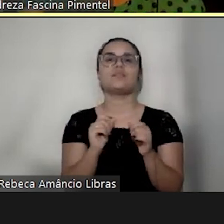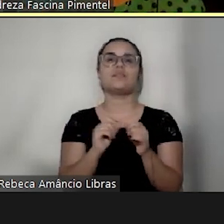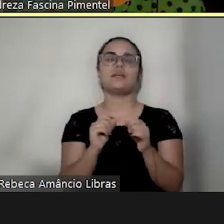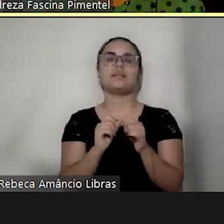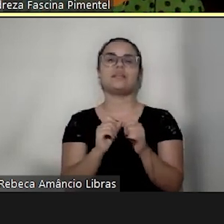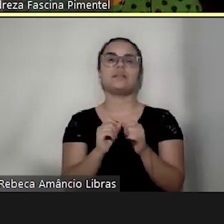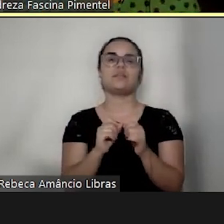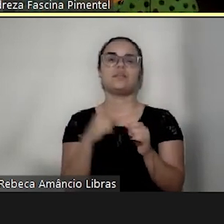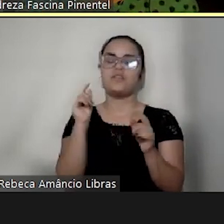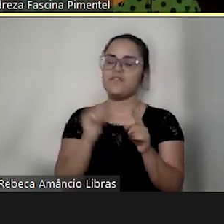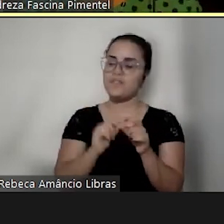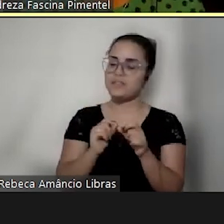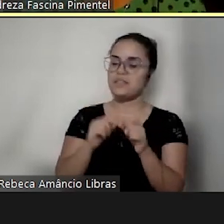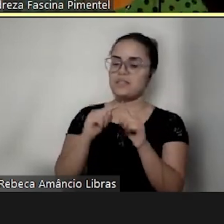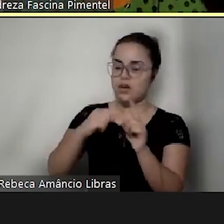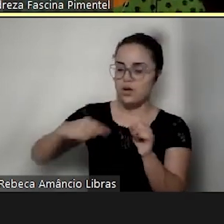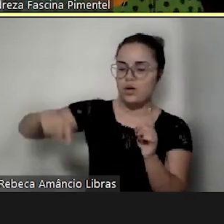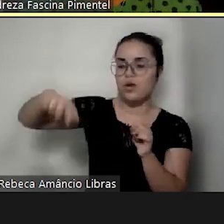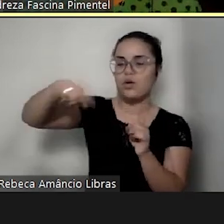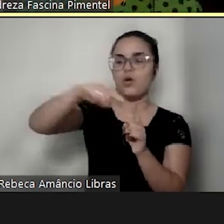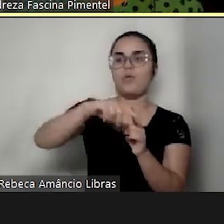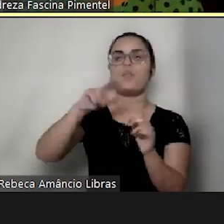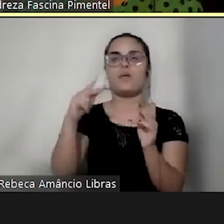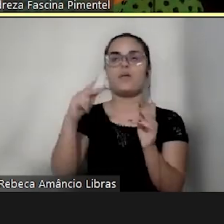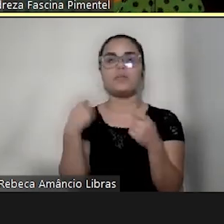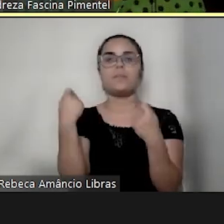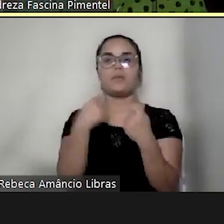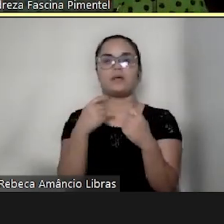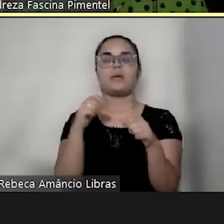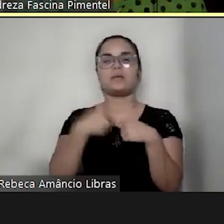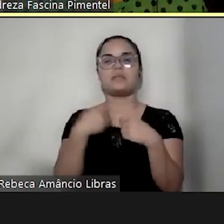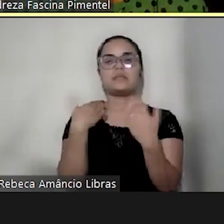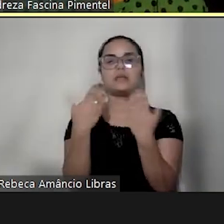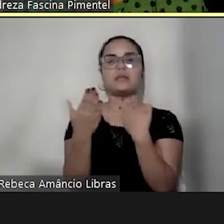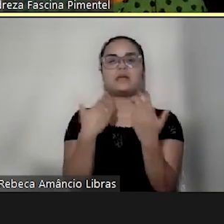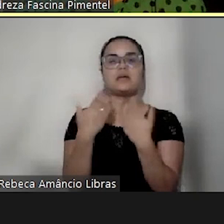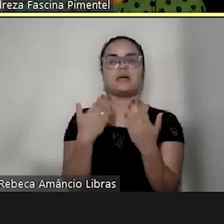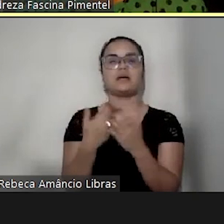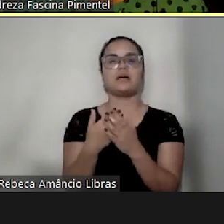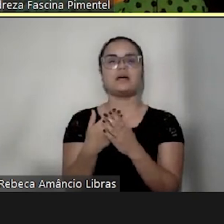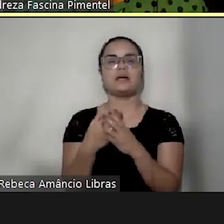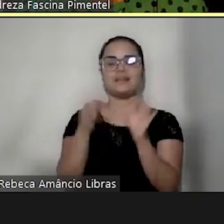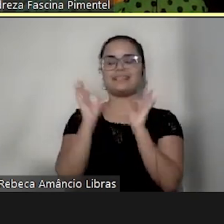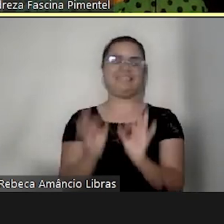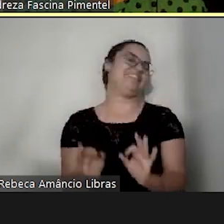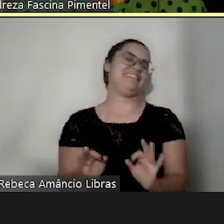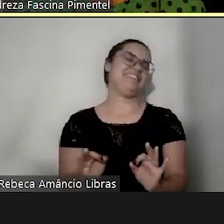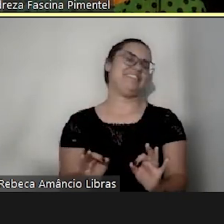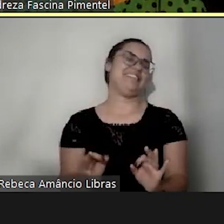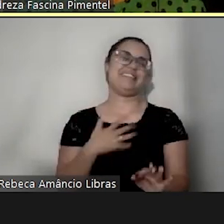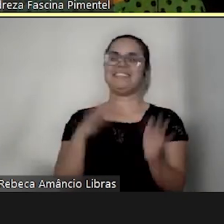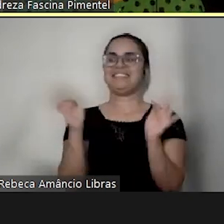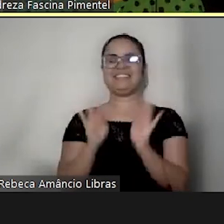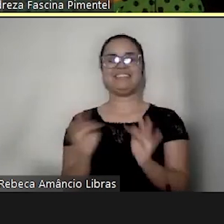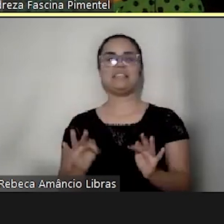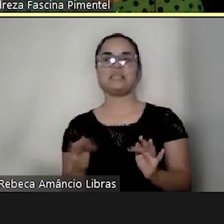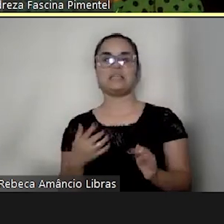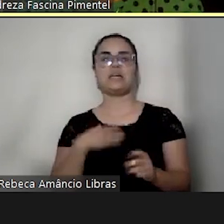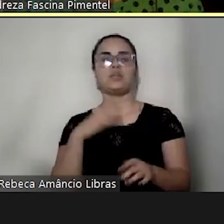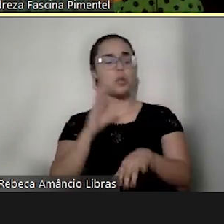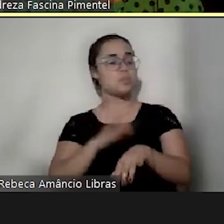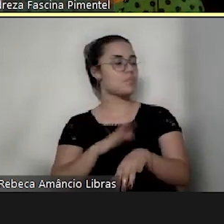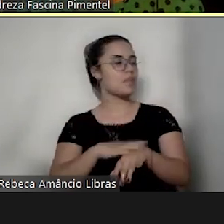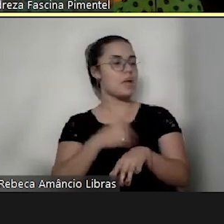dava uma volta, falei, agora vamos embora, filho, que a tem que ir terapia. Ah, tá. Tô indo no ritmo dele,